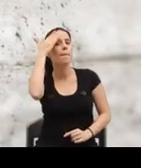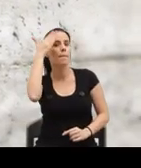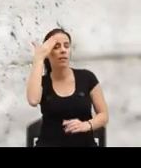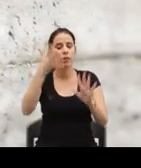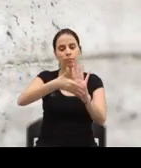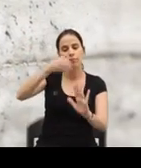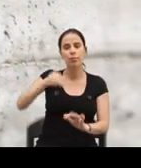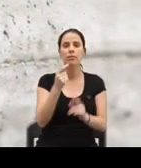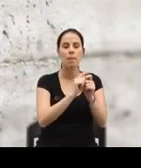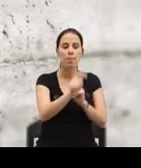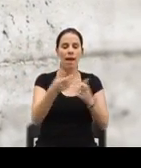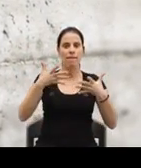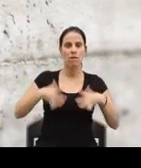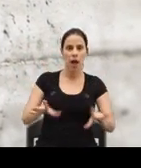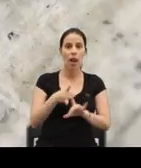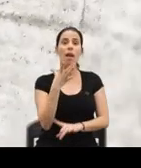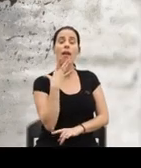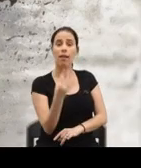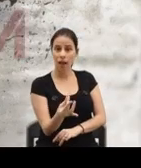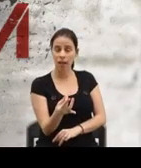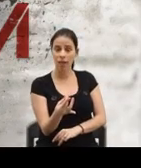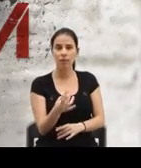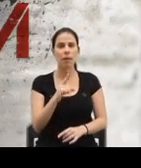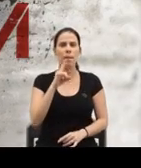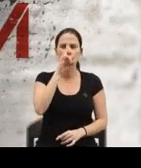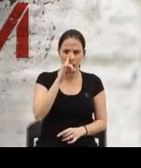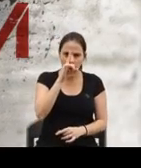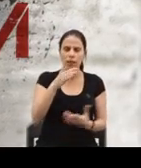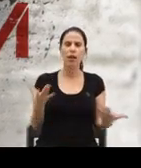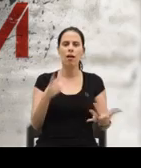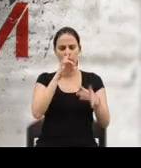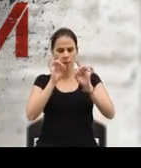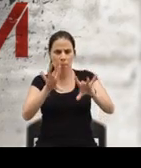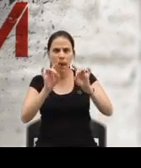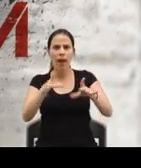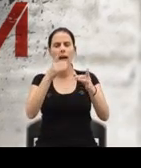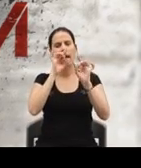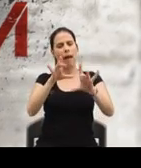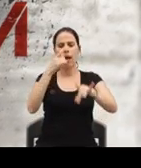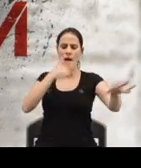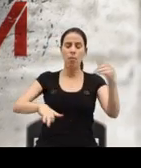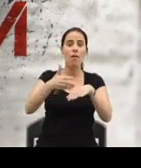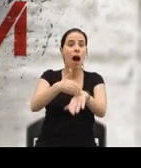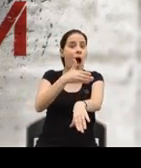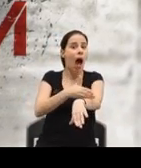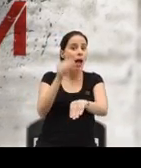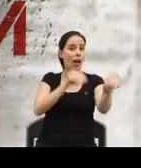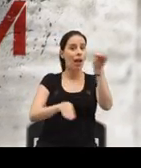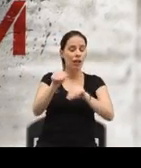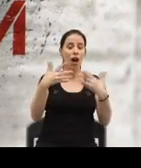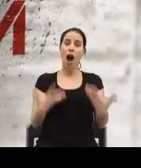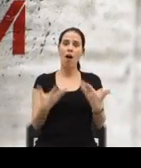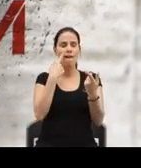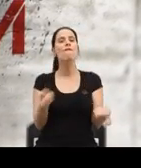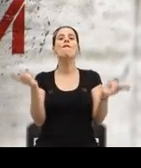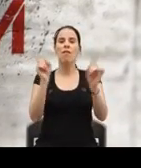a eliminação dos subsídios de férias e de Natal. Mentiram. Mentiram para enganar o povo antes das eleições e voltam